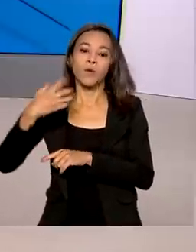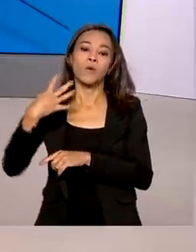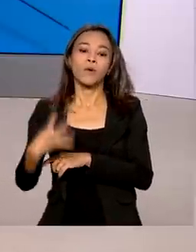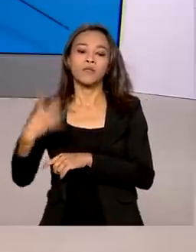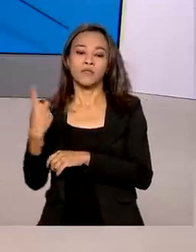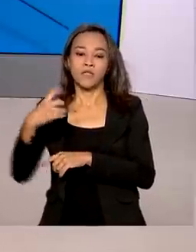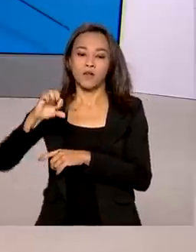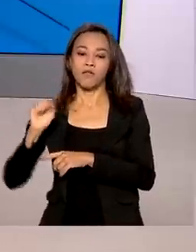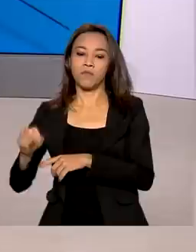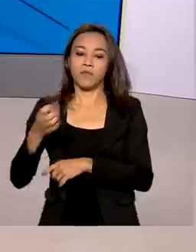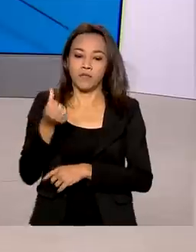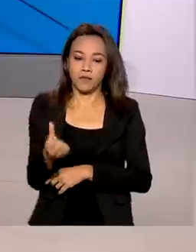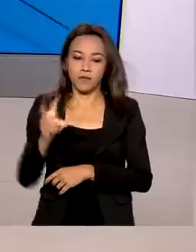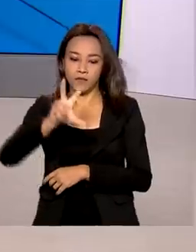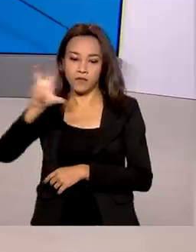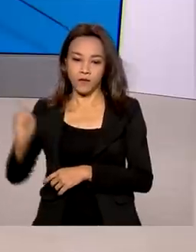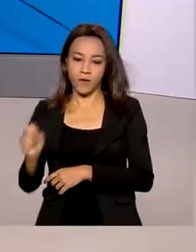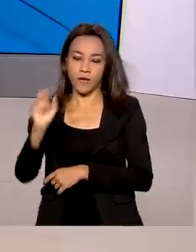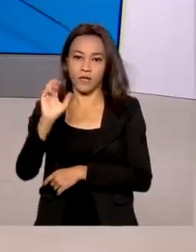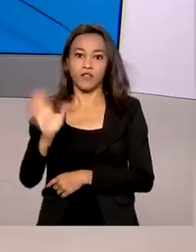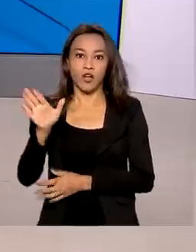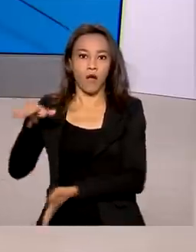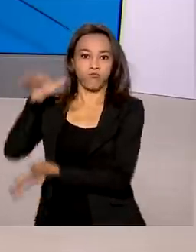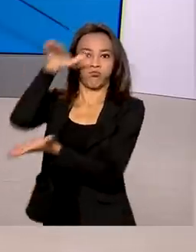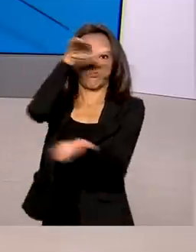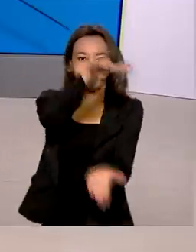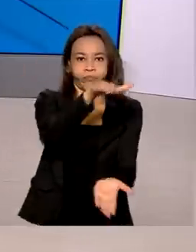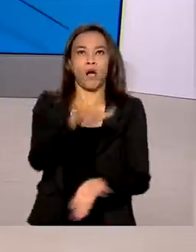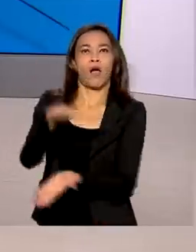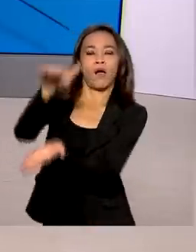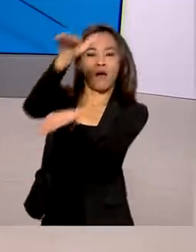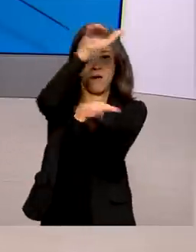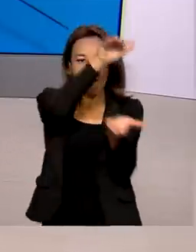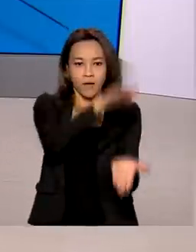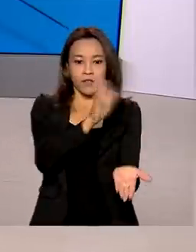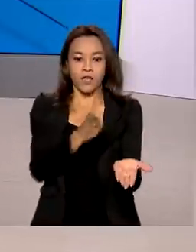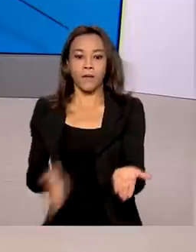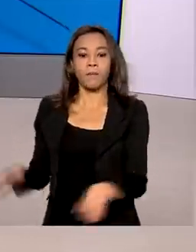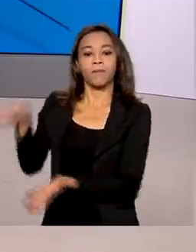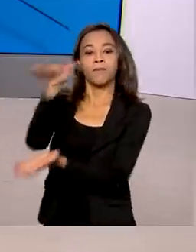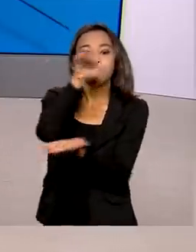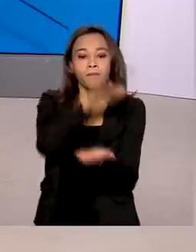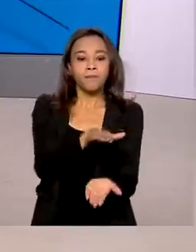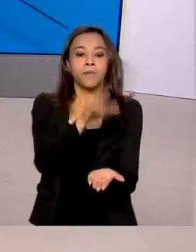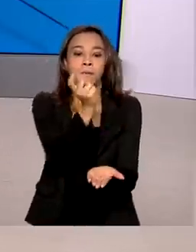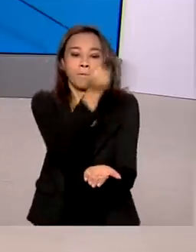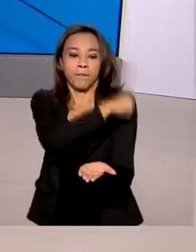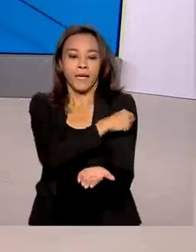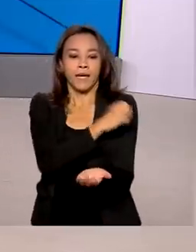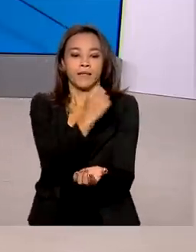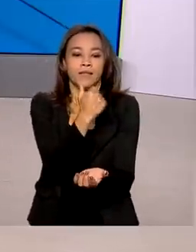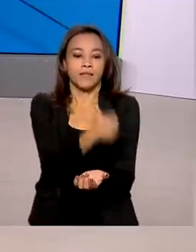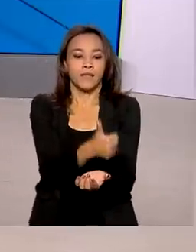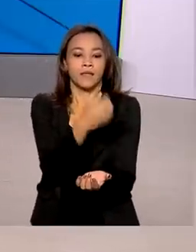mil 650 doses de vacinas até agora. Foram aplicadas 142 milhões